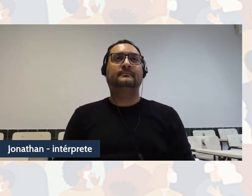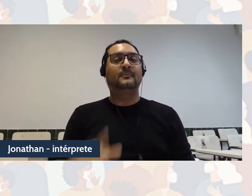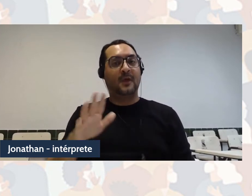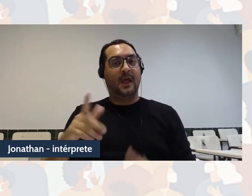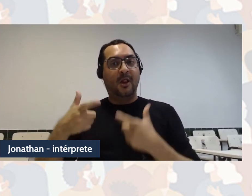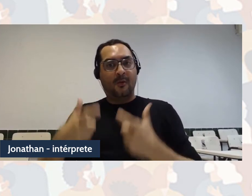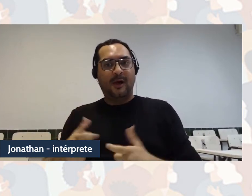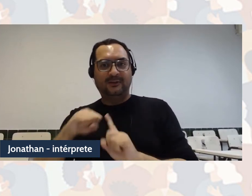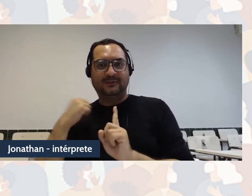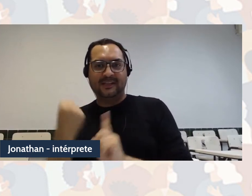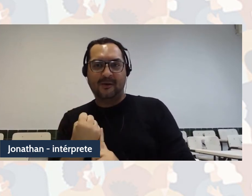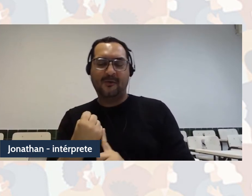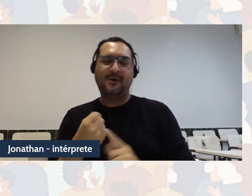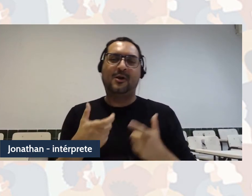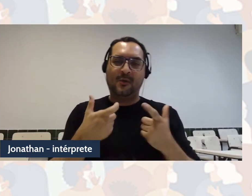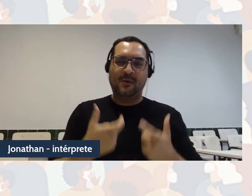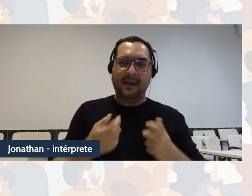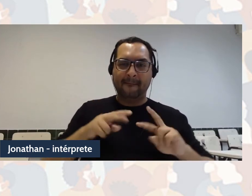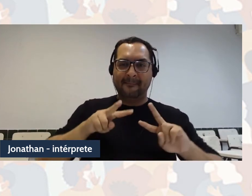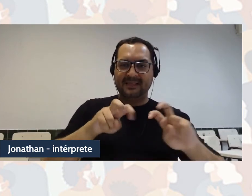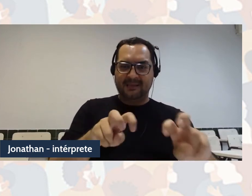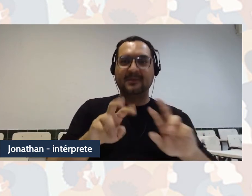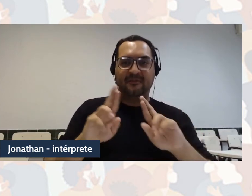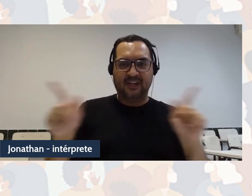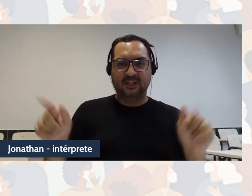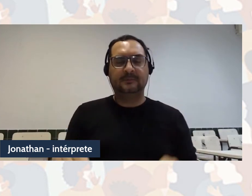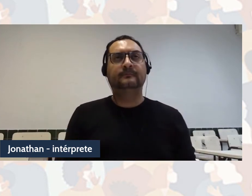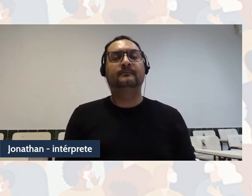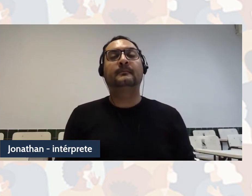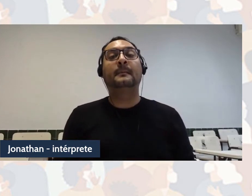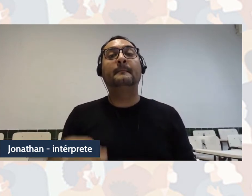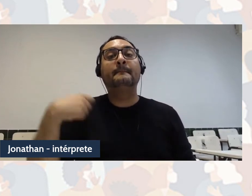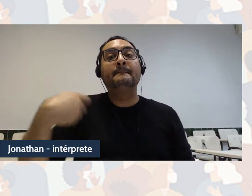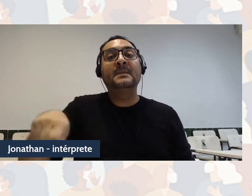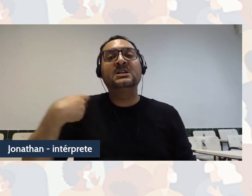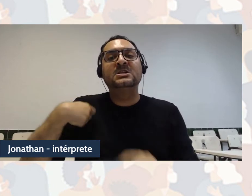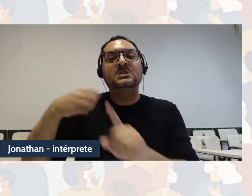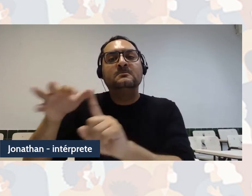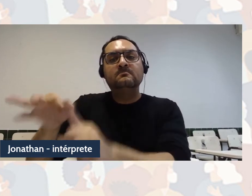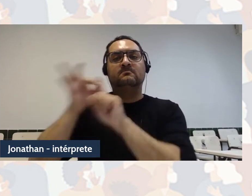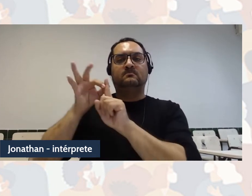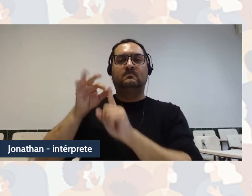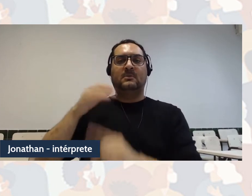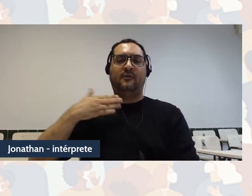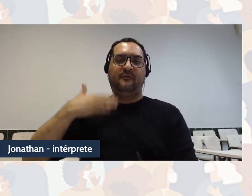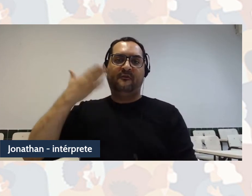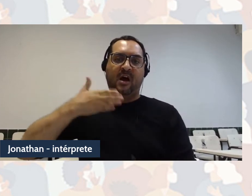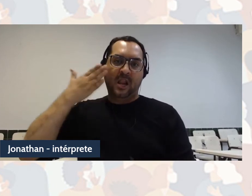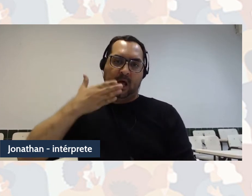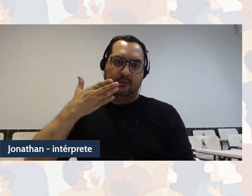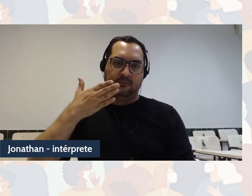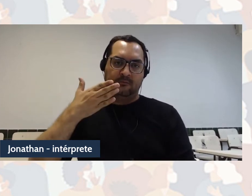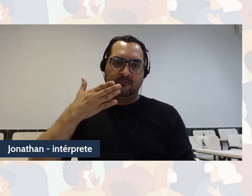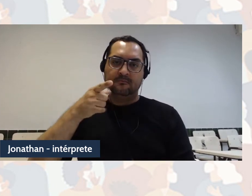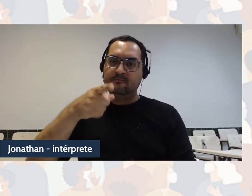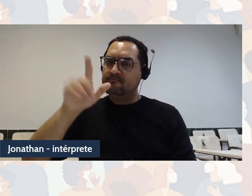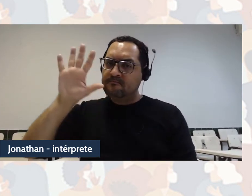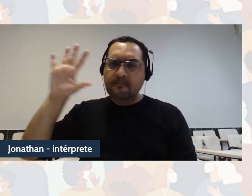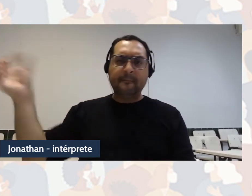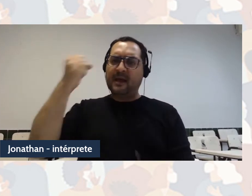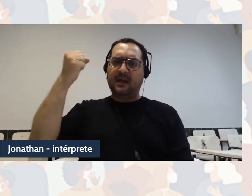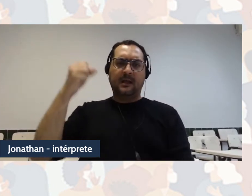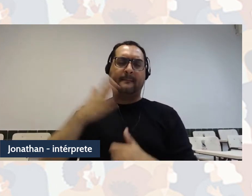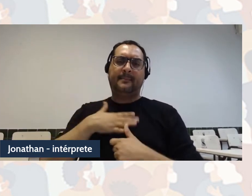social, como a gente toma a palavra, e a tomada da palavra, ela tem sido uma coisa muito bacana nas